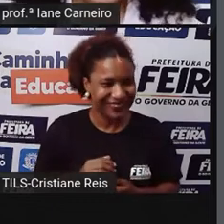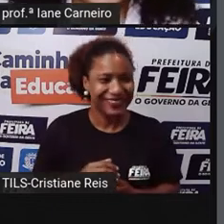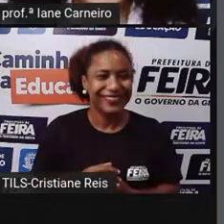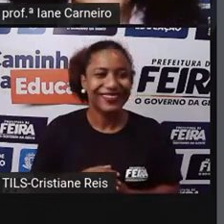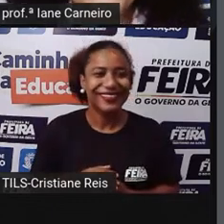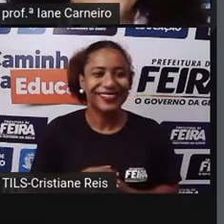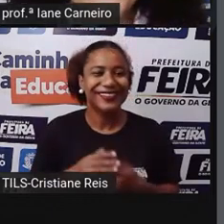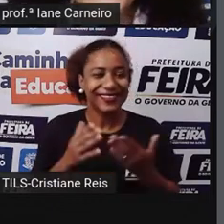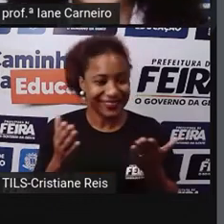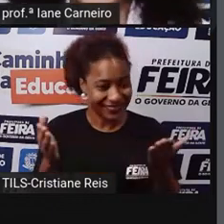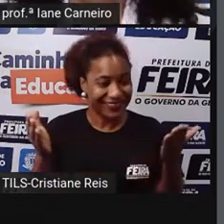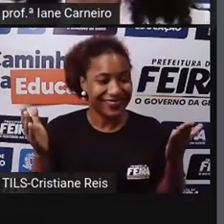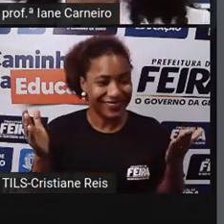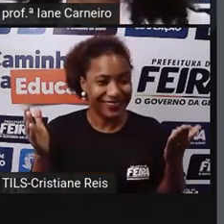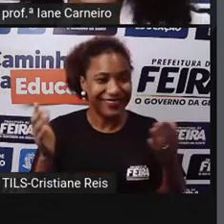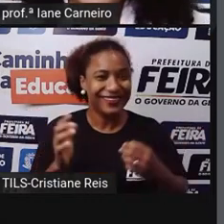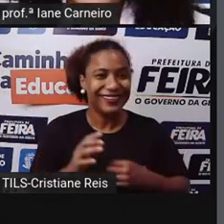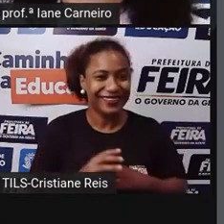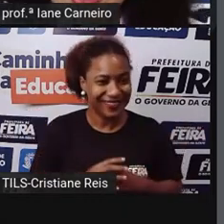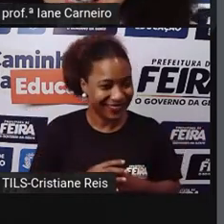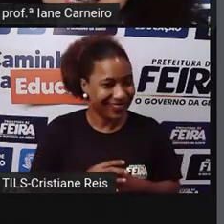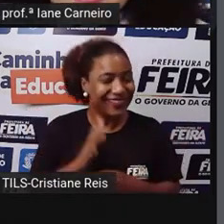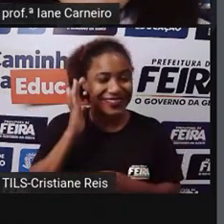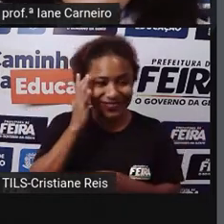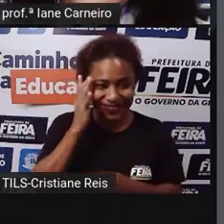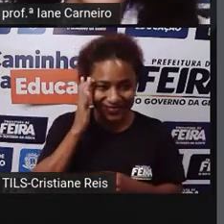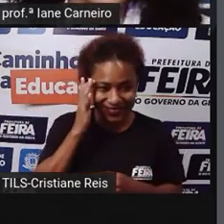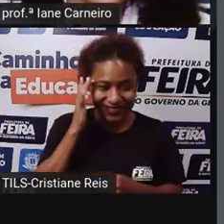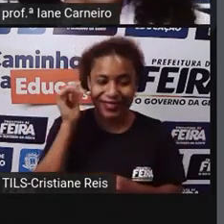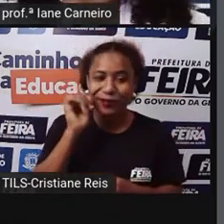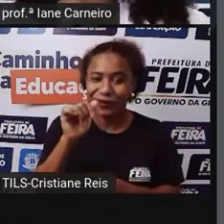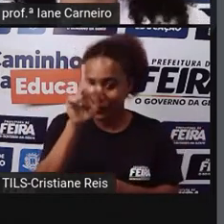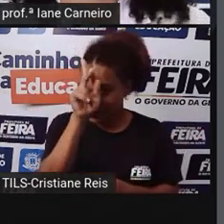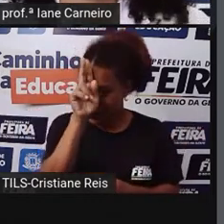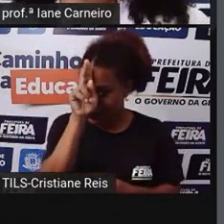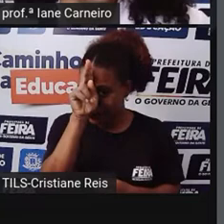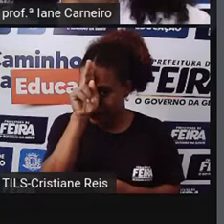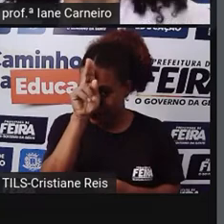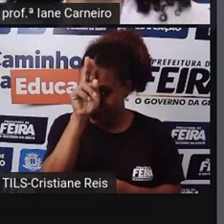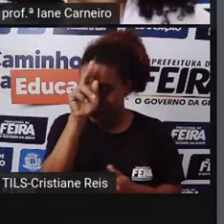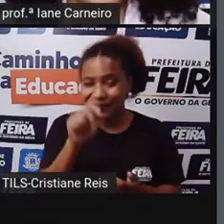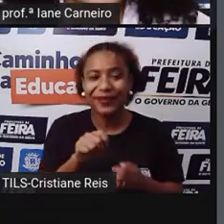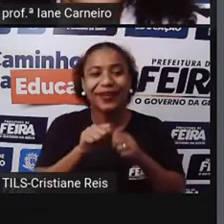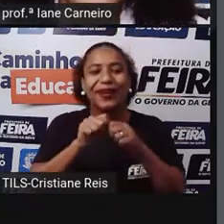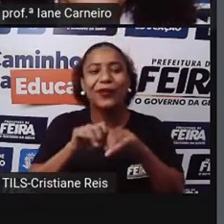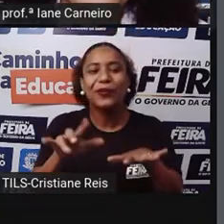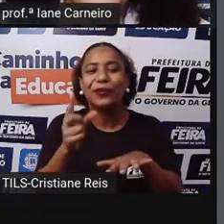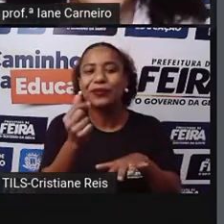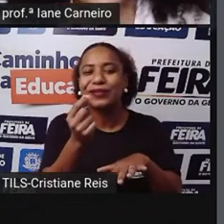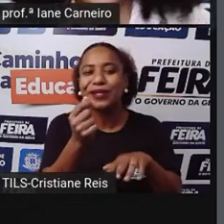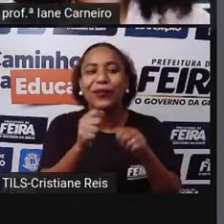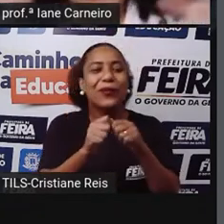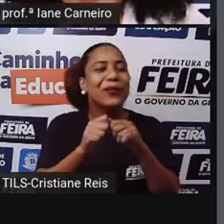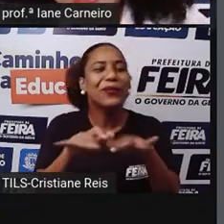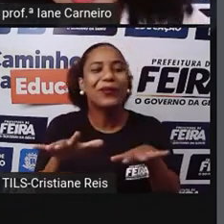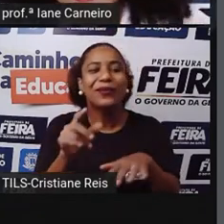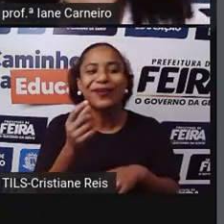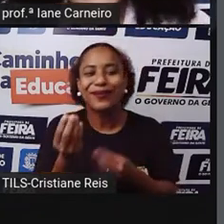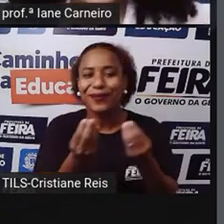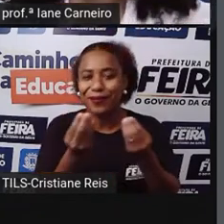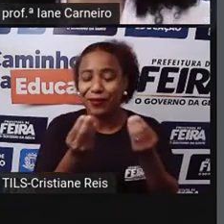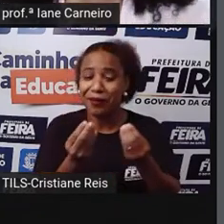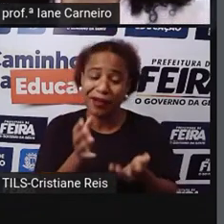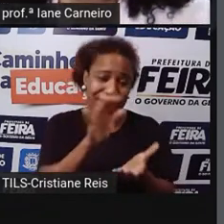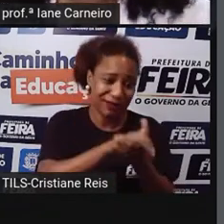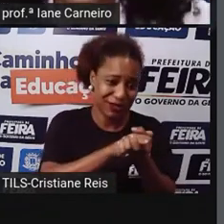E aí gente Vocês acham Que Dona Baratinha Deveria gastar Esse dinheiro dela Com o quê? Já que ela não ia mais Casar,